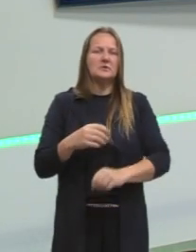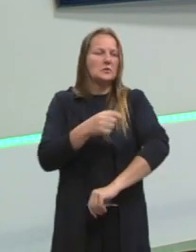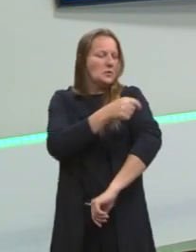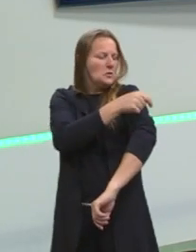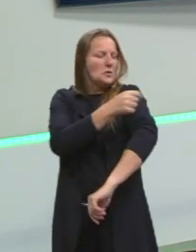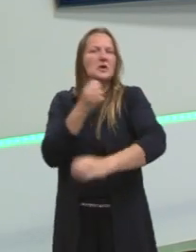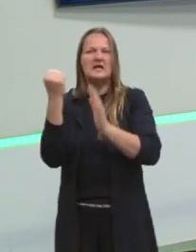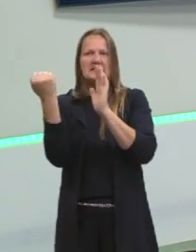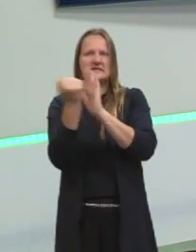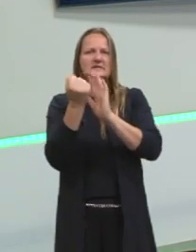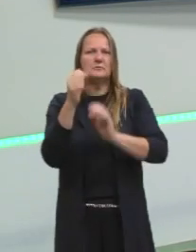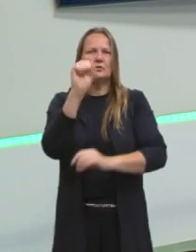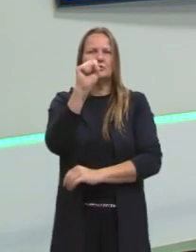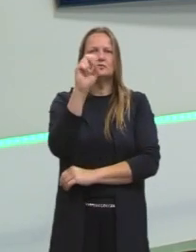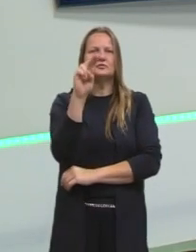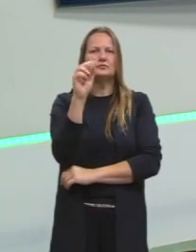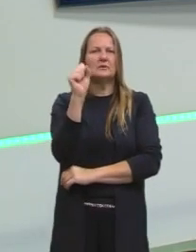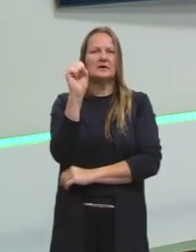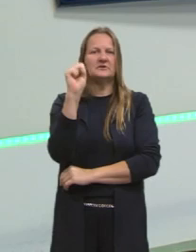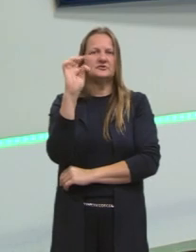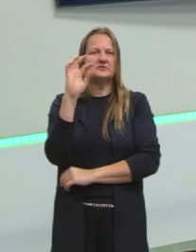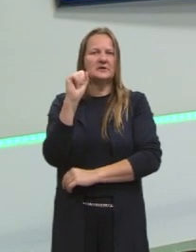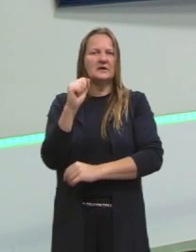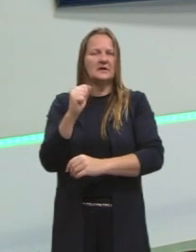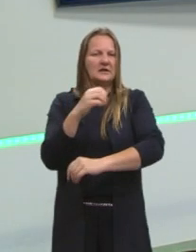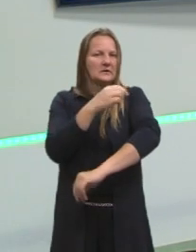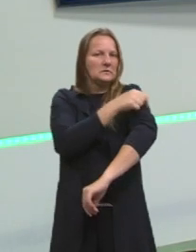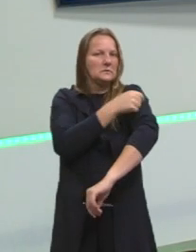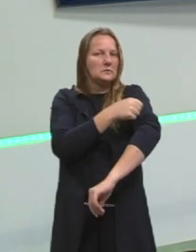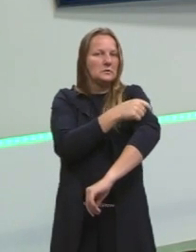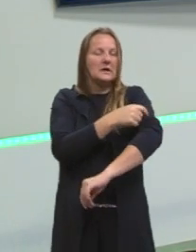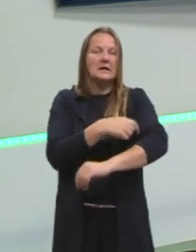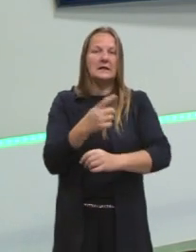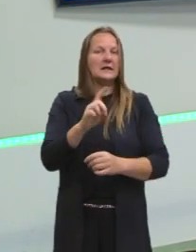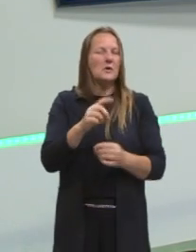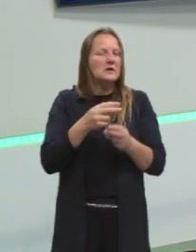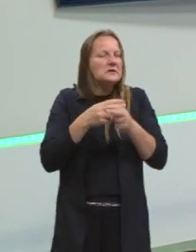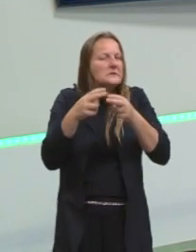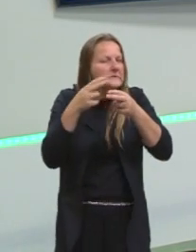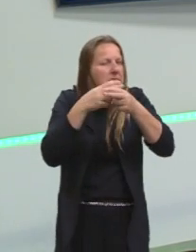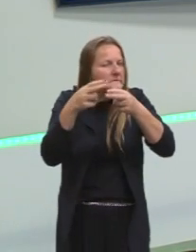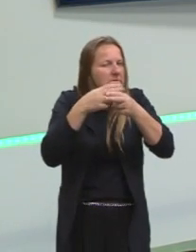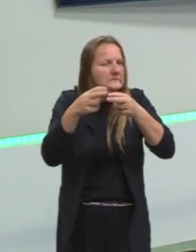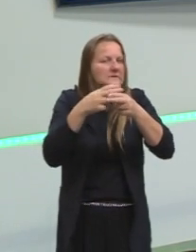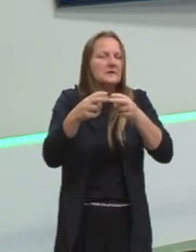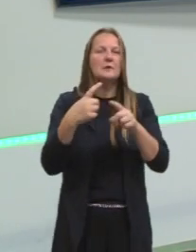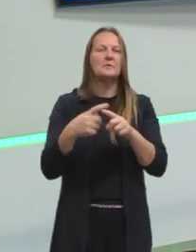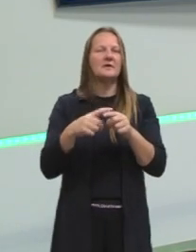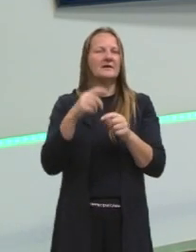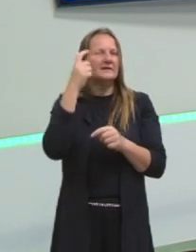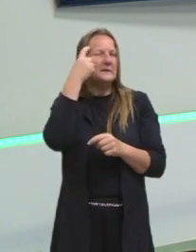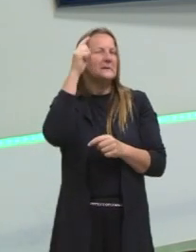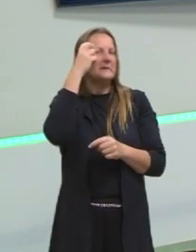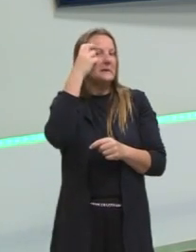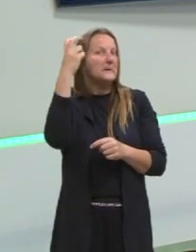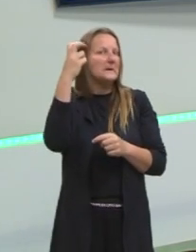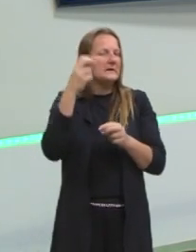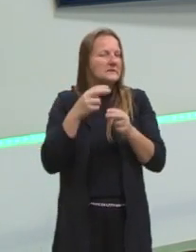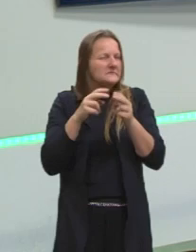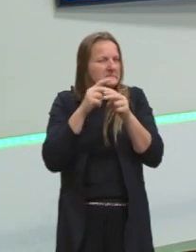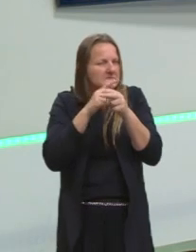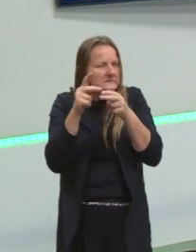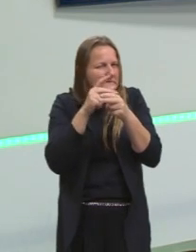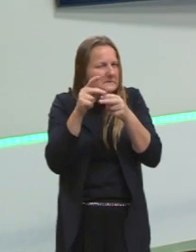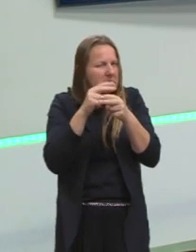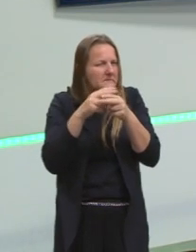escondidos para que o partido não fosse culpado por esses crimes. Mas foi uma perseguição muito violenta.